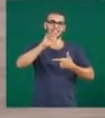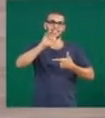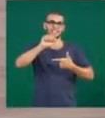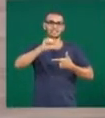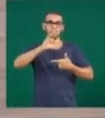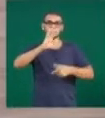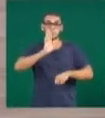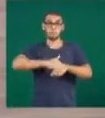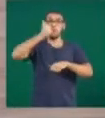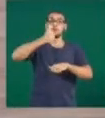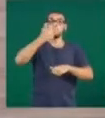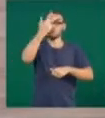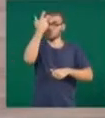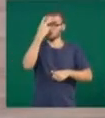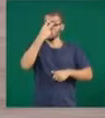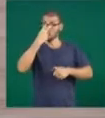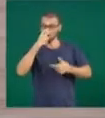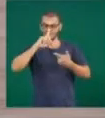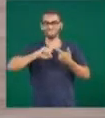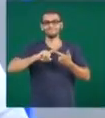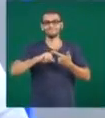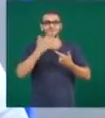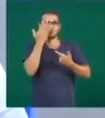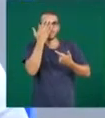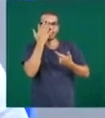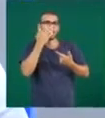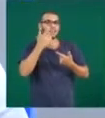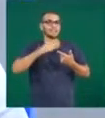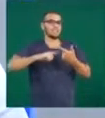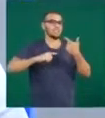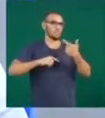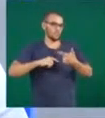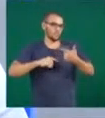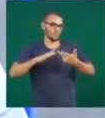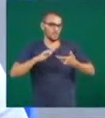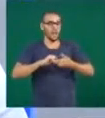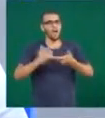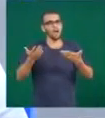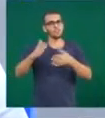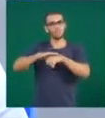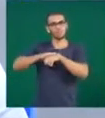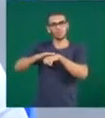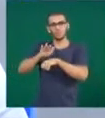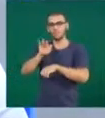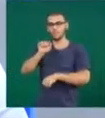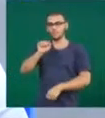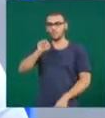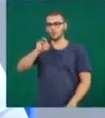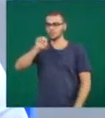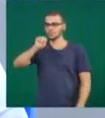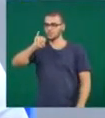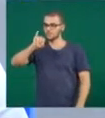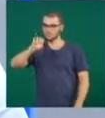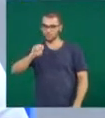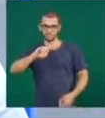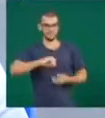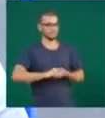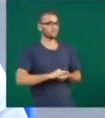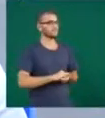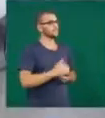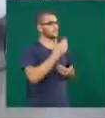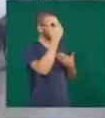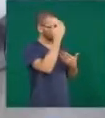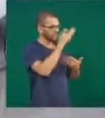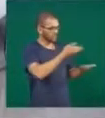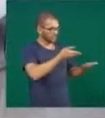prevenção, eu converso com o médico oftalmologista Dr. Fauzi Abdomassi. Dr., seja bem-vindo ao TVU Notícias. Obrigado,